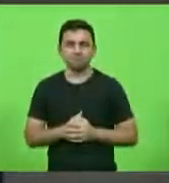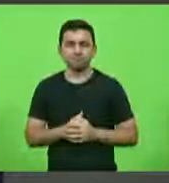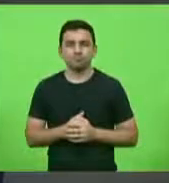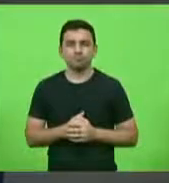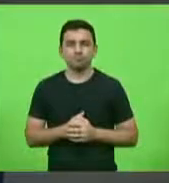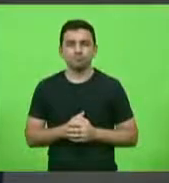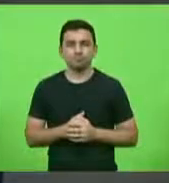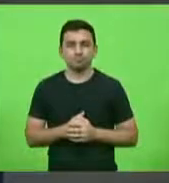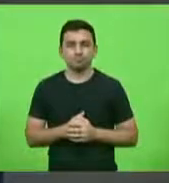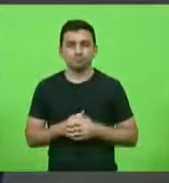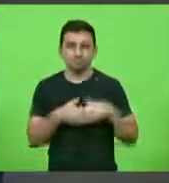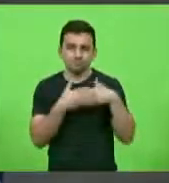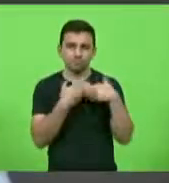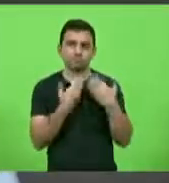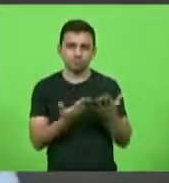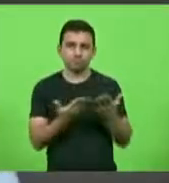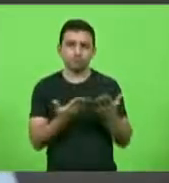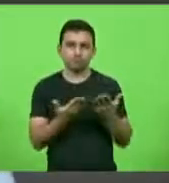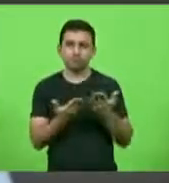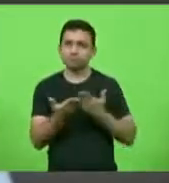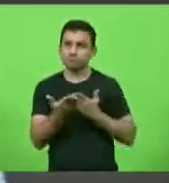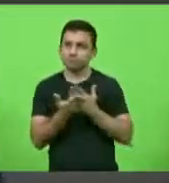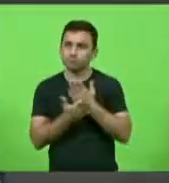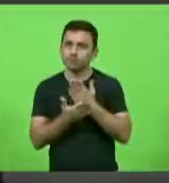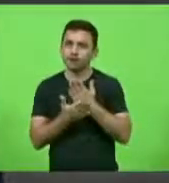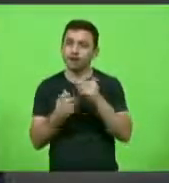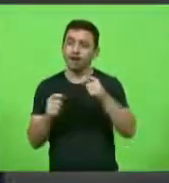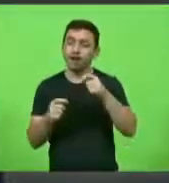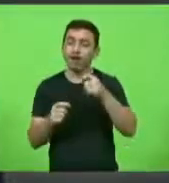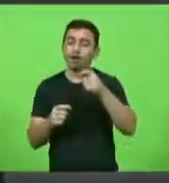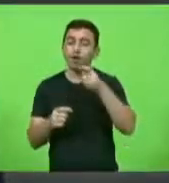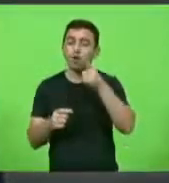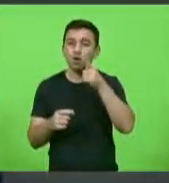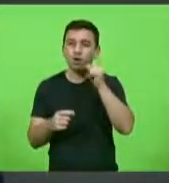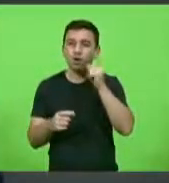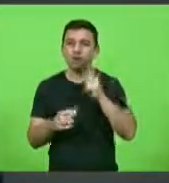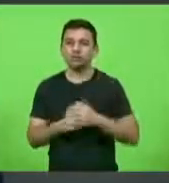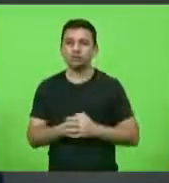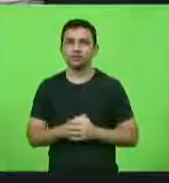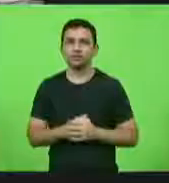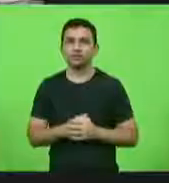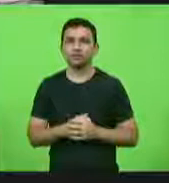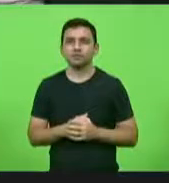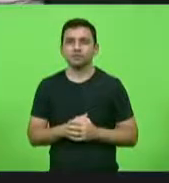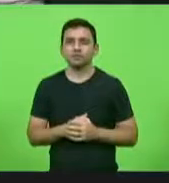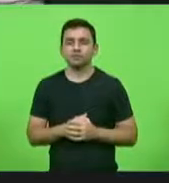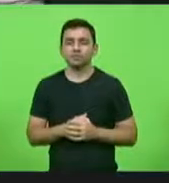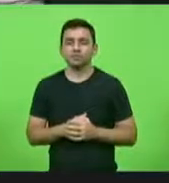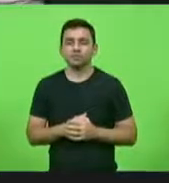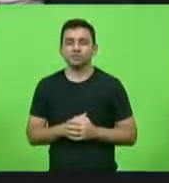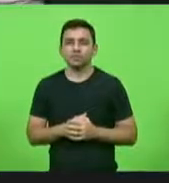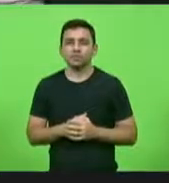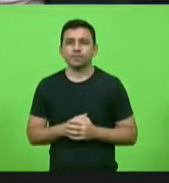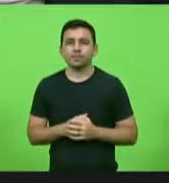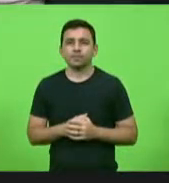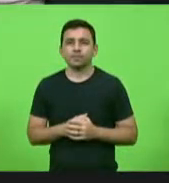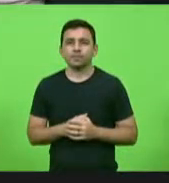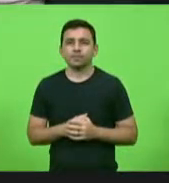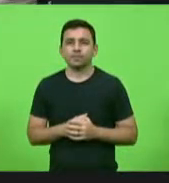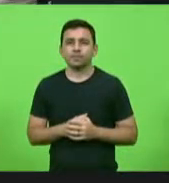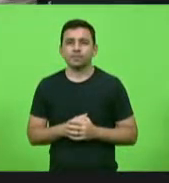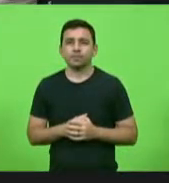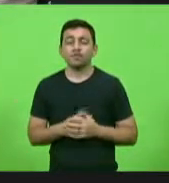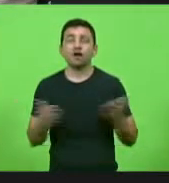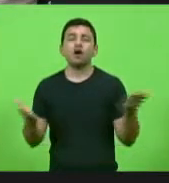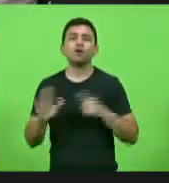homologação que teria sido amanhã 30 segundos senhor presidente 30 segundos deputado agora